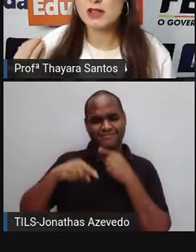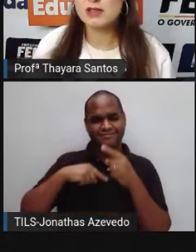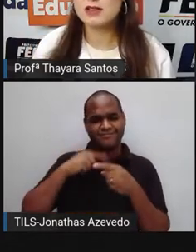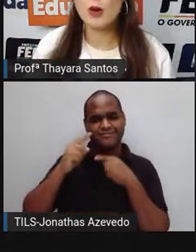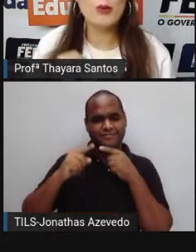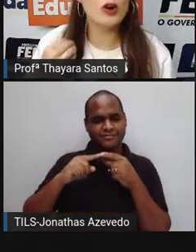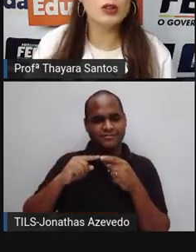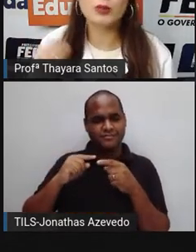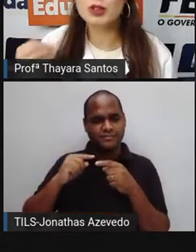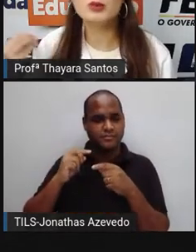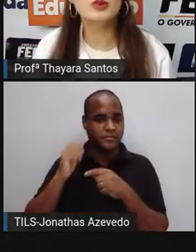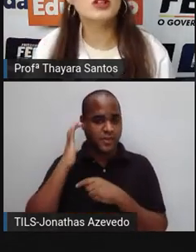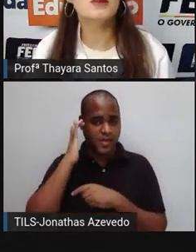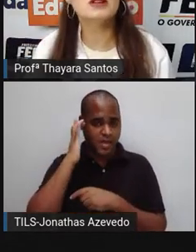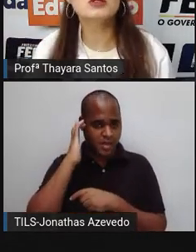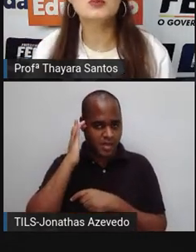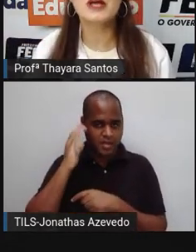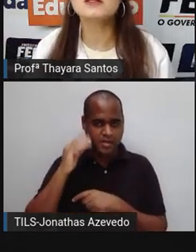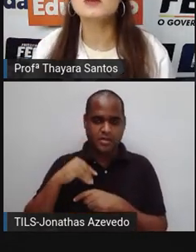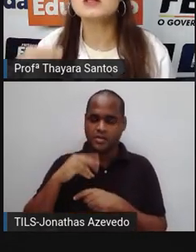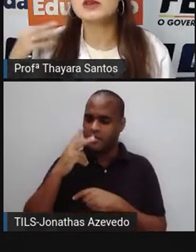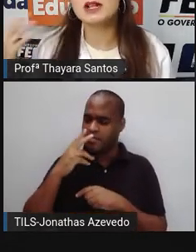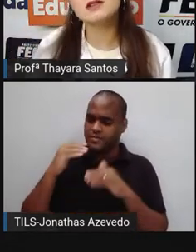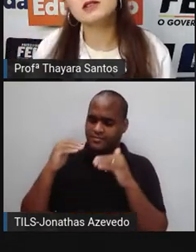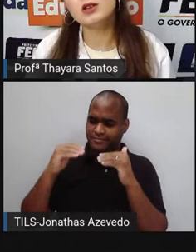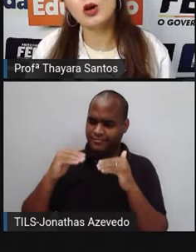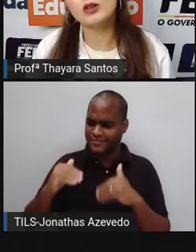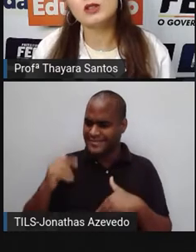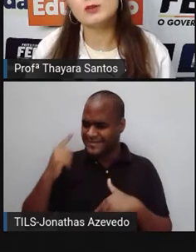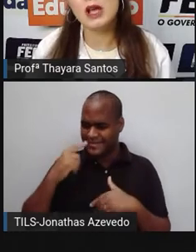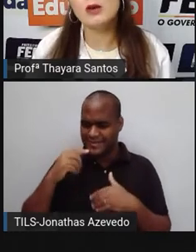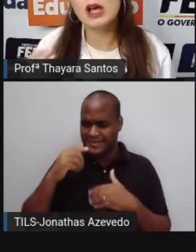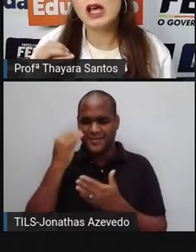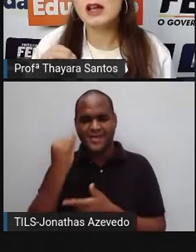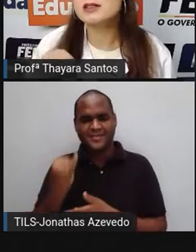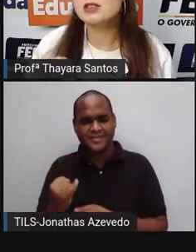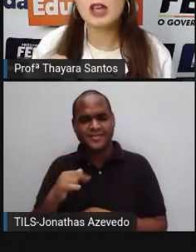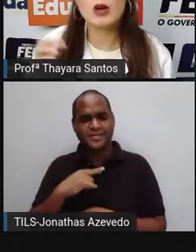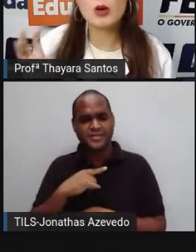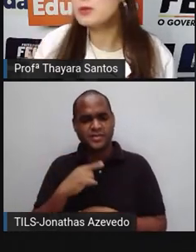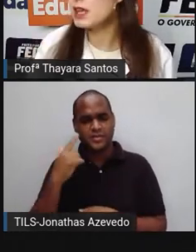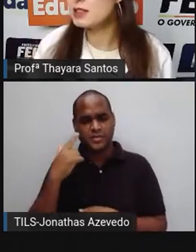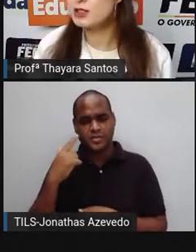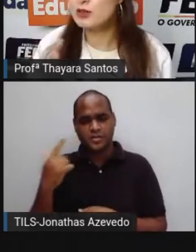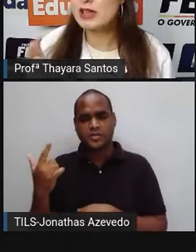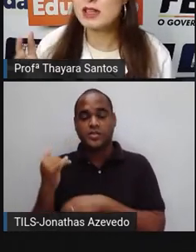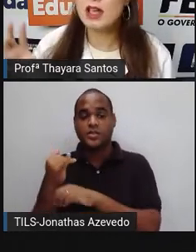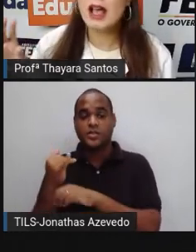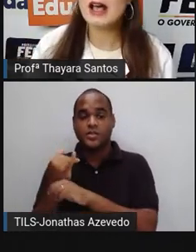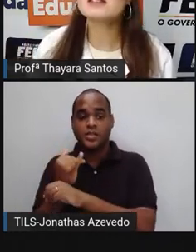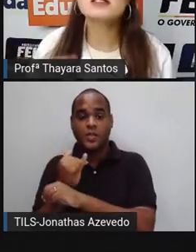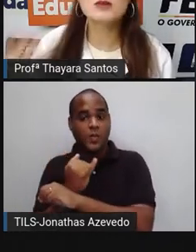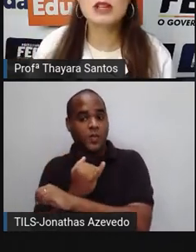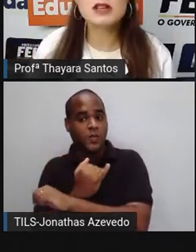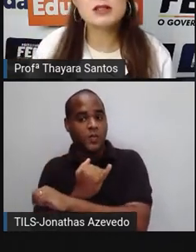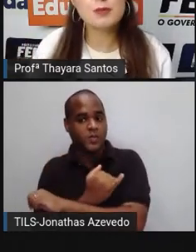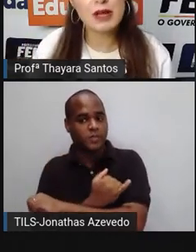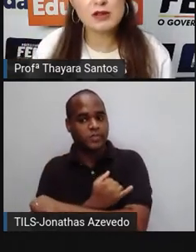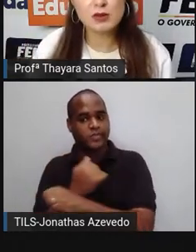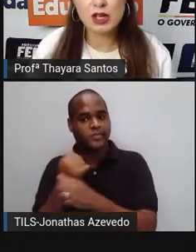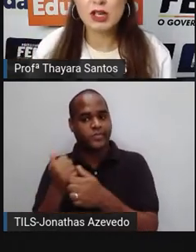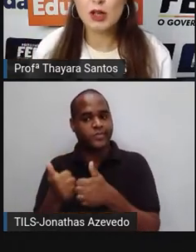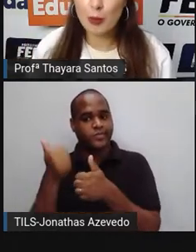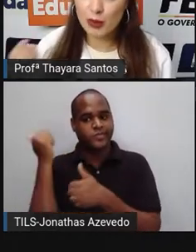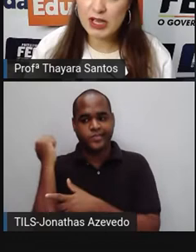Elas, muitas vezes, estão muito, muito, muito abaixo do peso, mas quando elas se olham no espelho, elas se enxergam como se elas estivessem acima desse